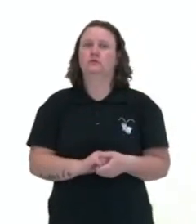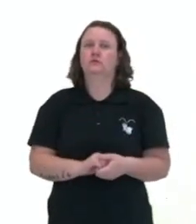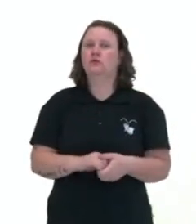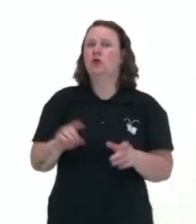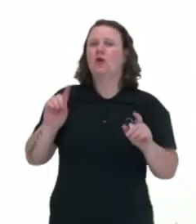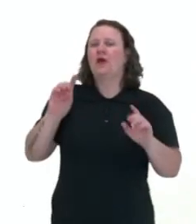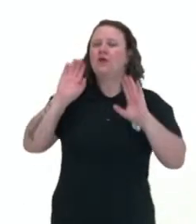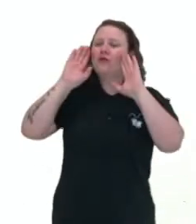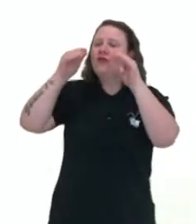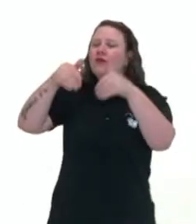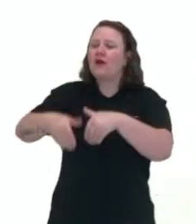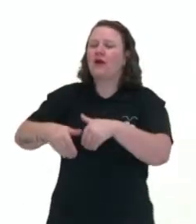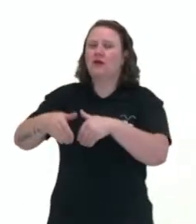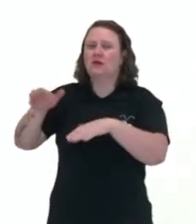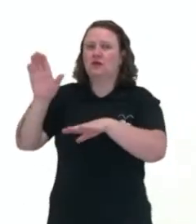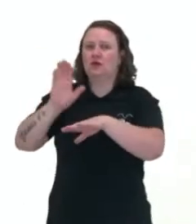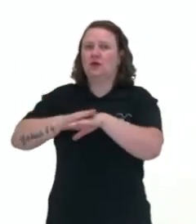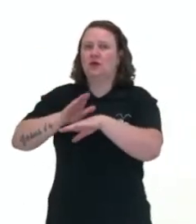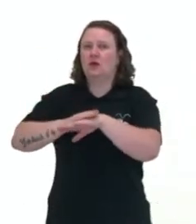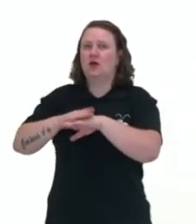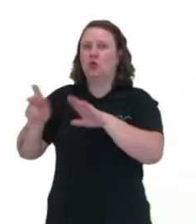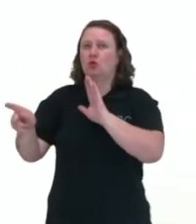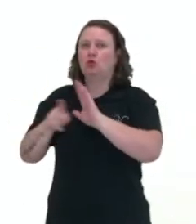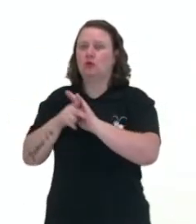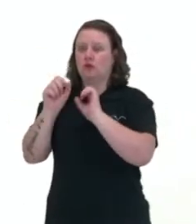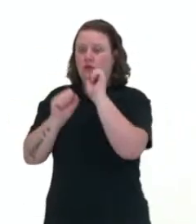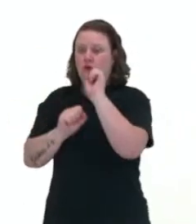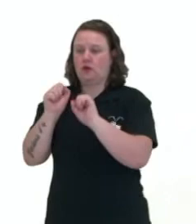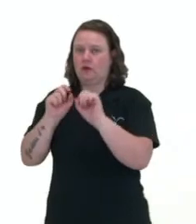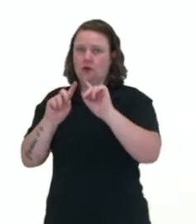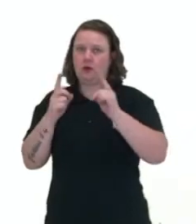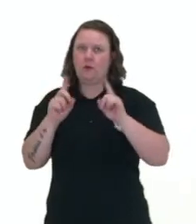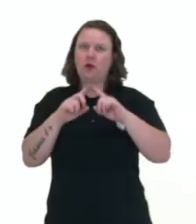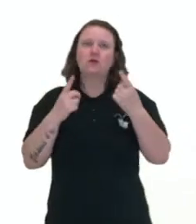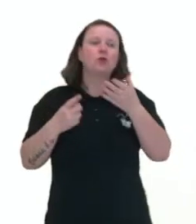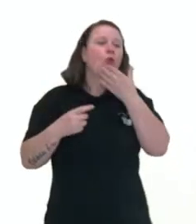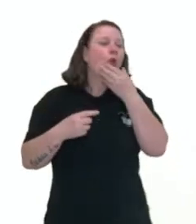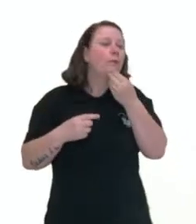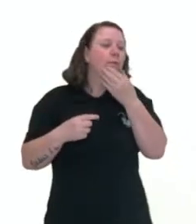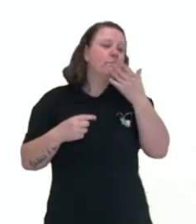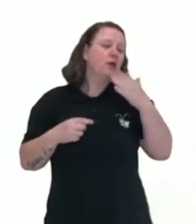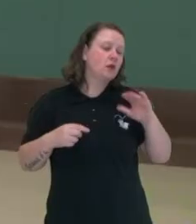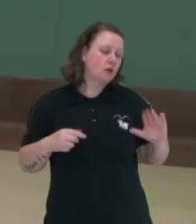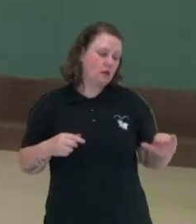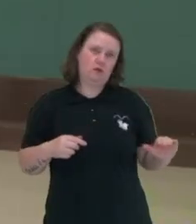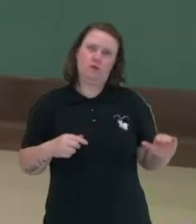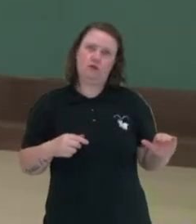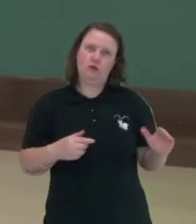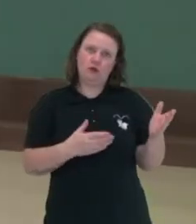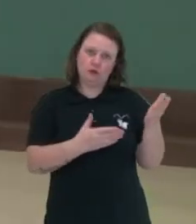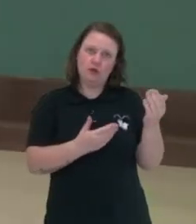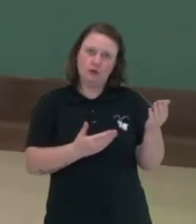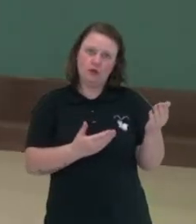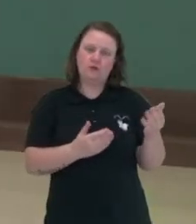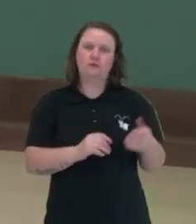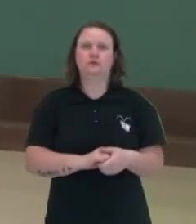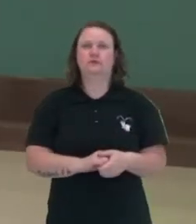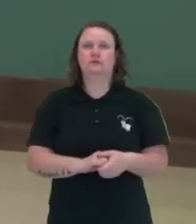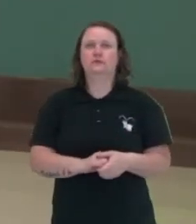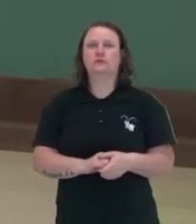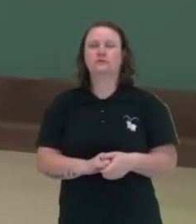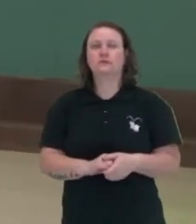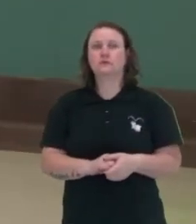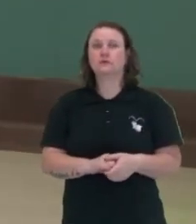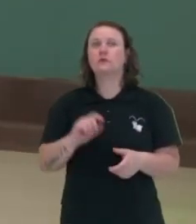William Onkel, mas sim do Charlie Bucket. Então, não vai falar do William Onkel e das suas esquisitices como no filme.